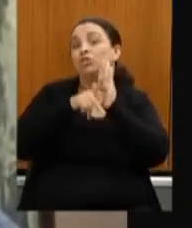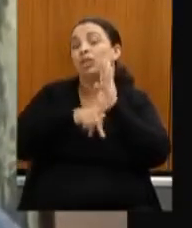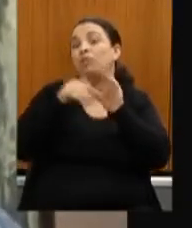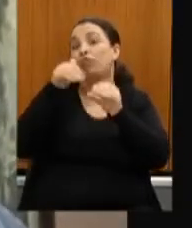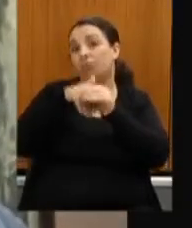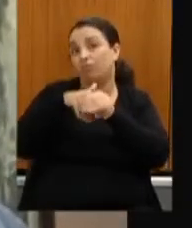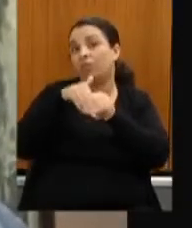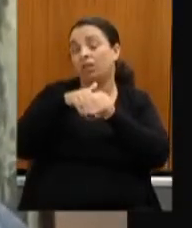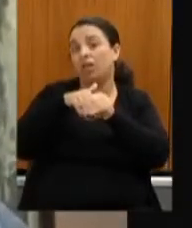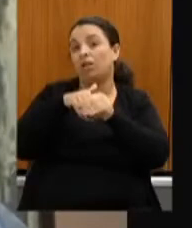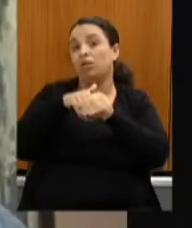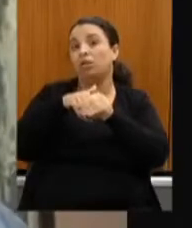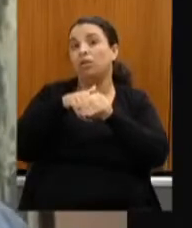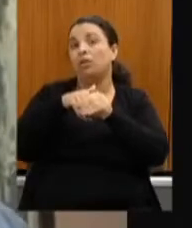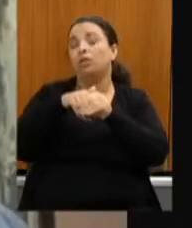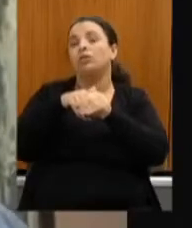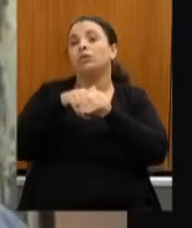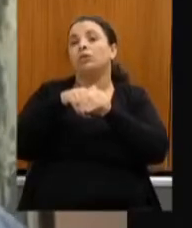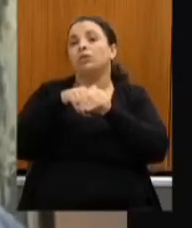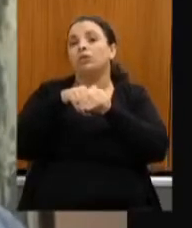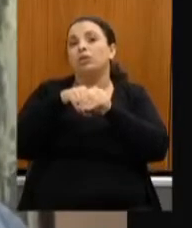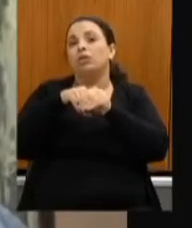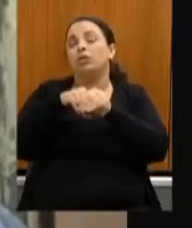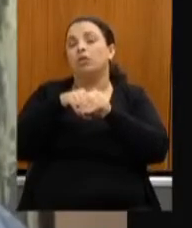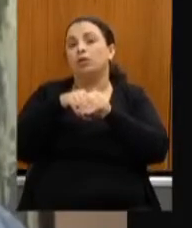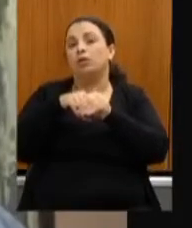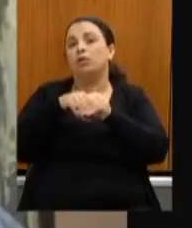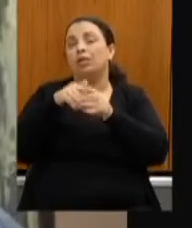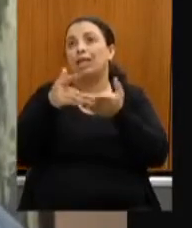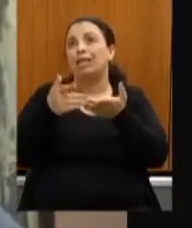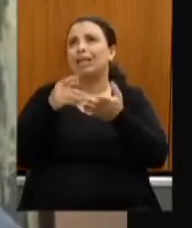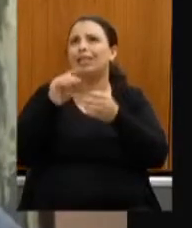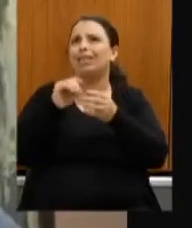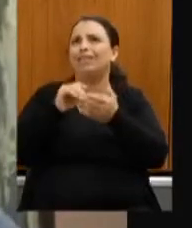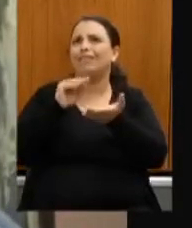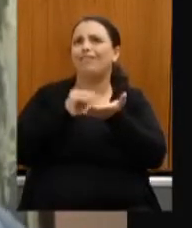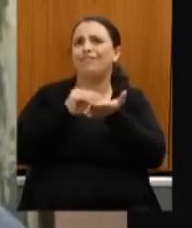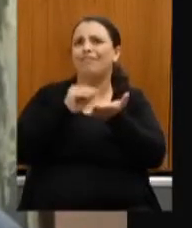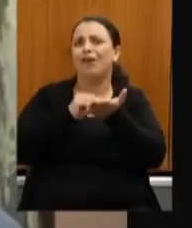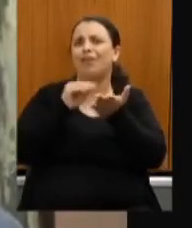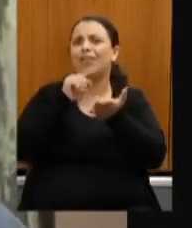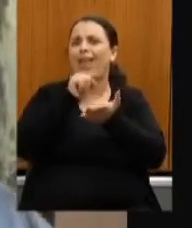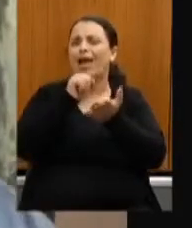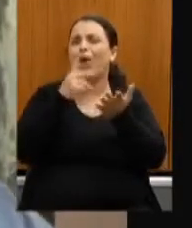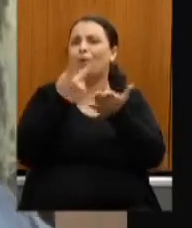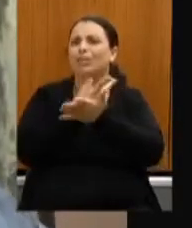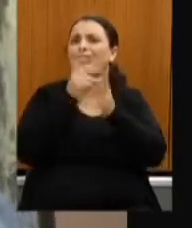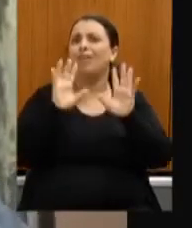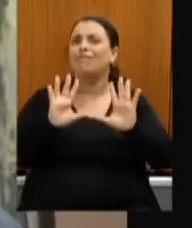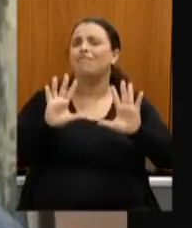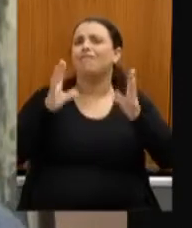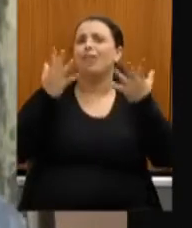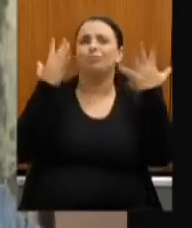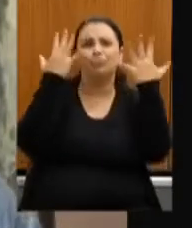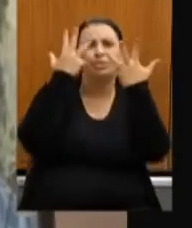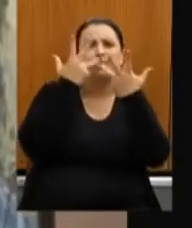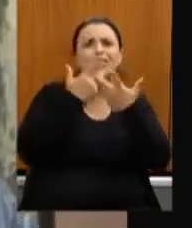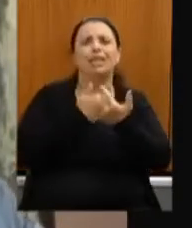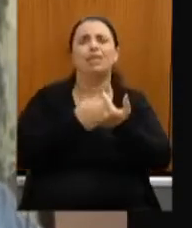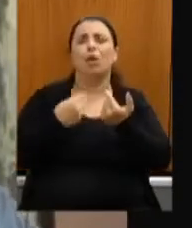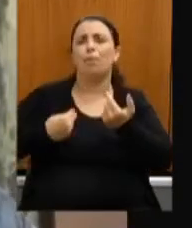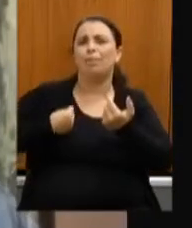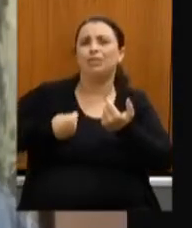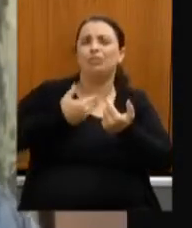que nós não realizamos aquela cerimônia fantástica lá em Matias Cardoso com a presença do governador do secretário